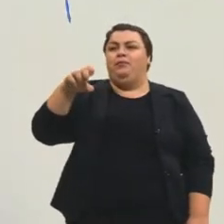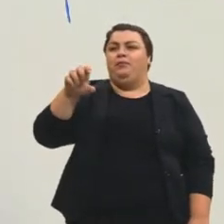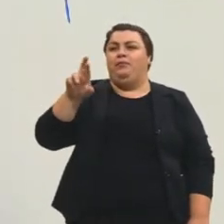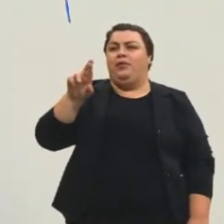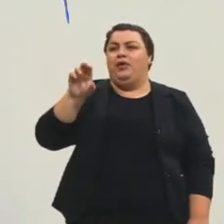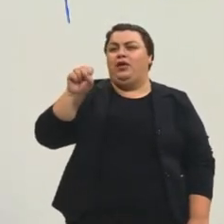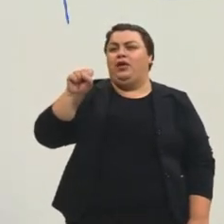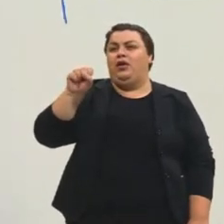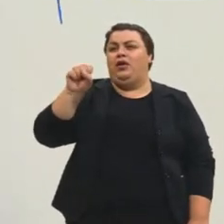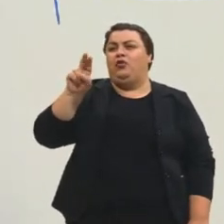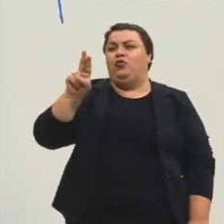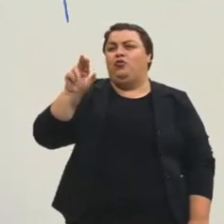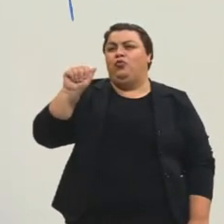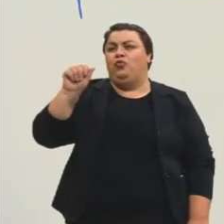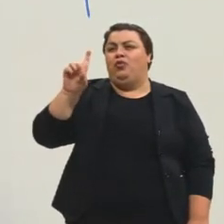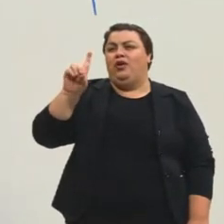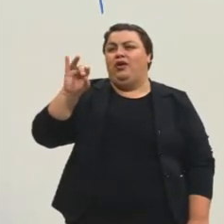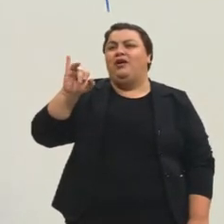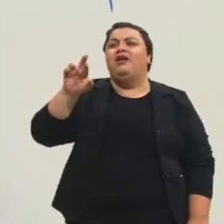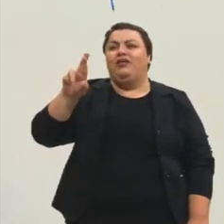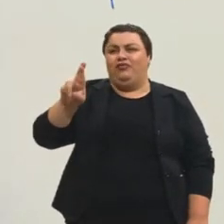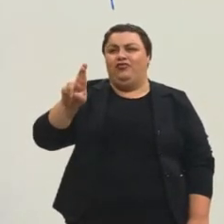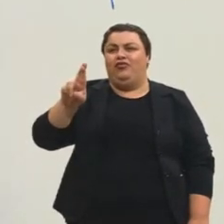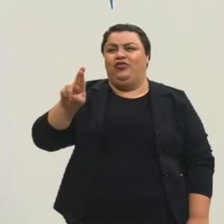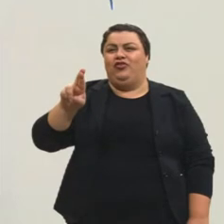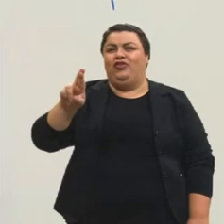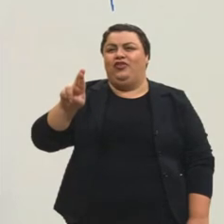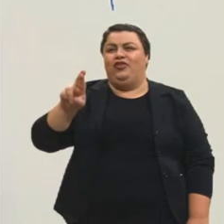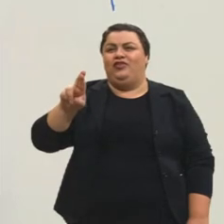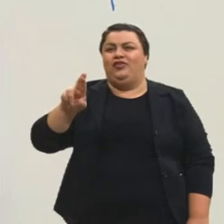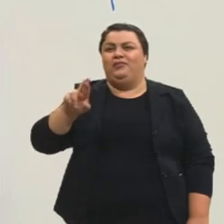Persuadir, ou seja, convencer,